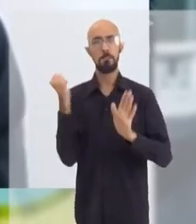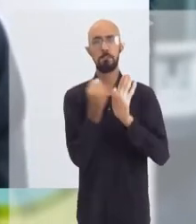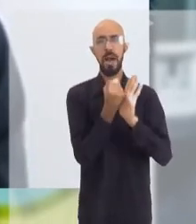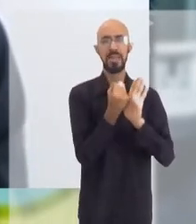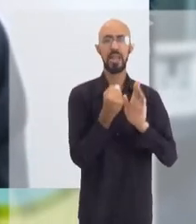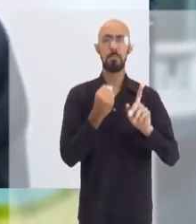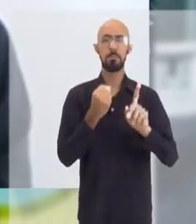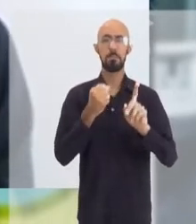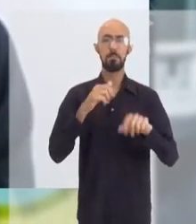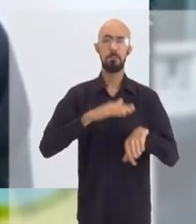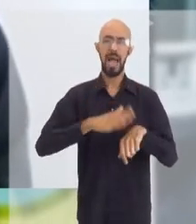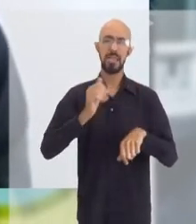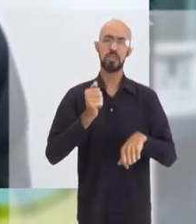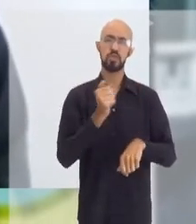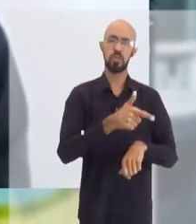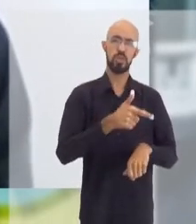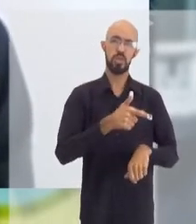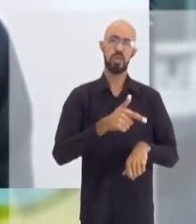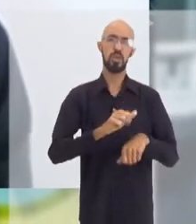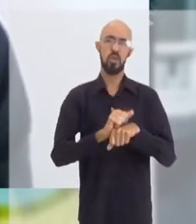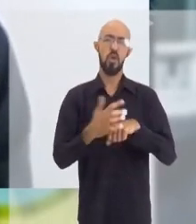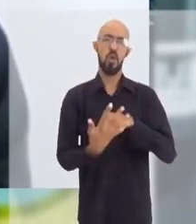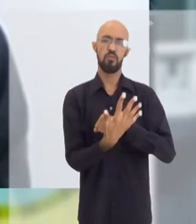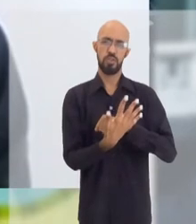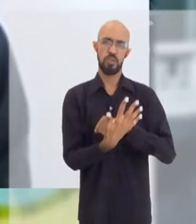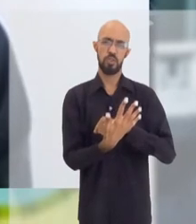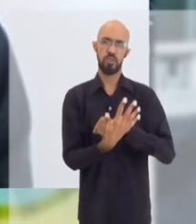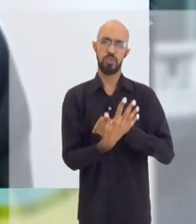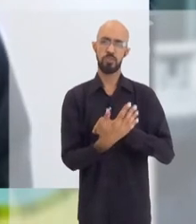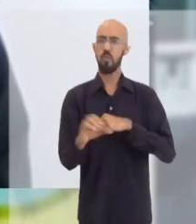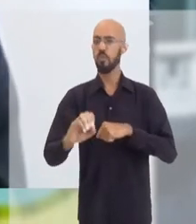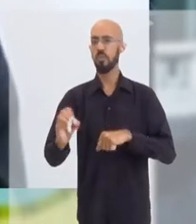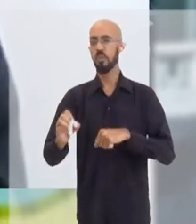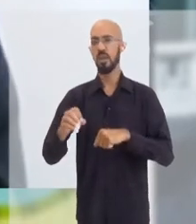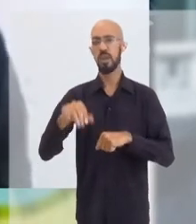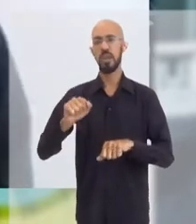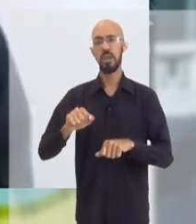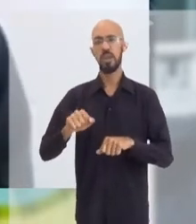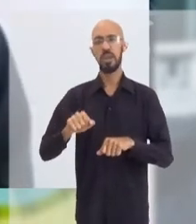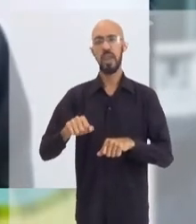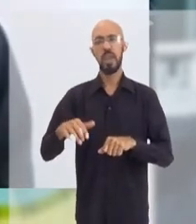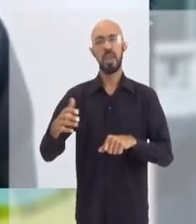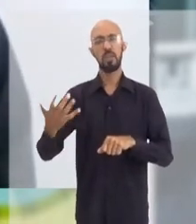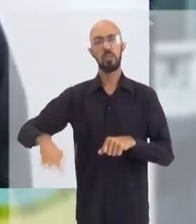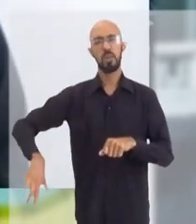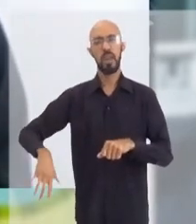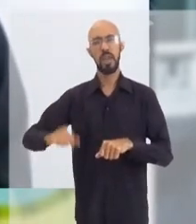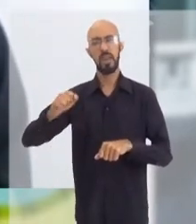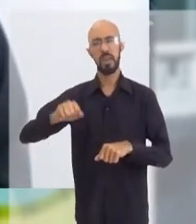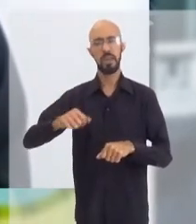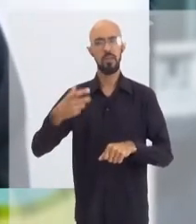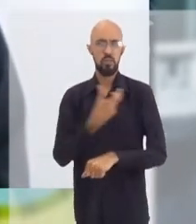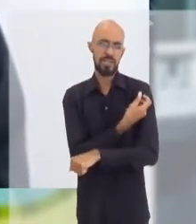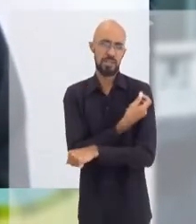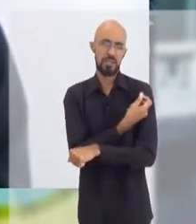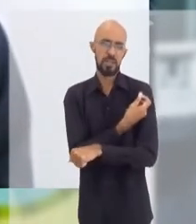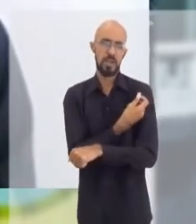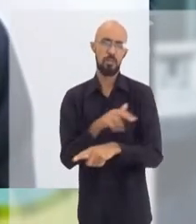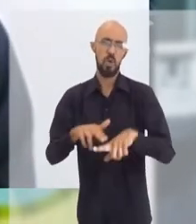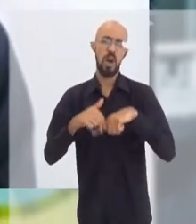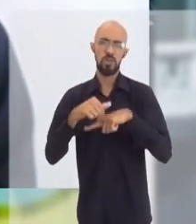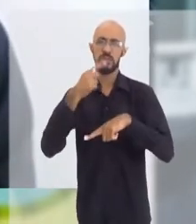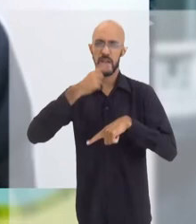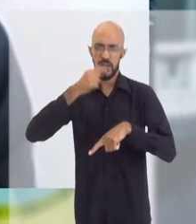hesita seus filhos em vacinar contra meningite, gripe, pneumonia, doenças, por exemplo, que matam muito menos do que a própria